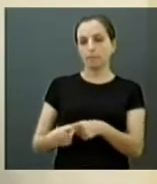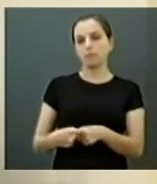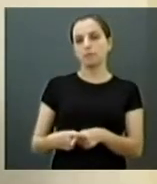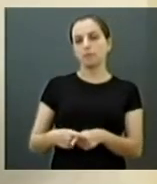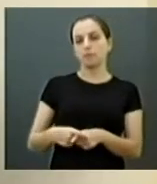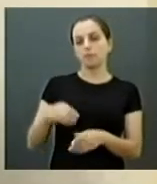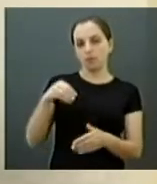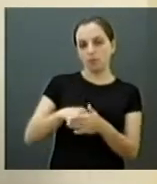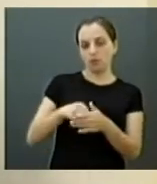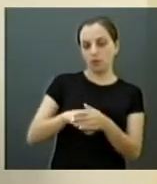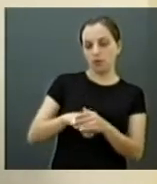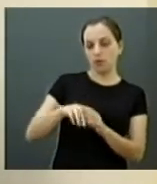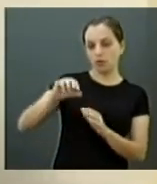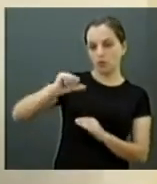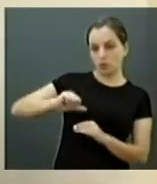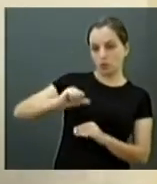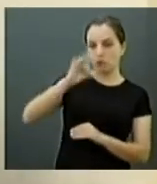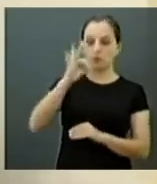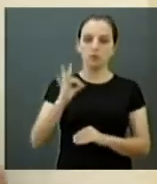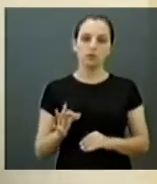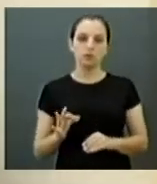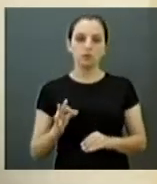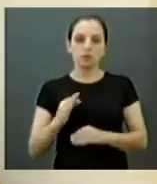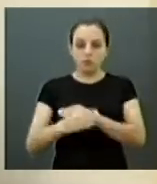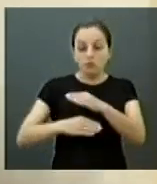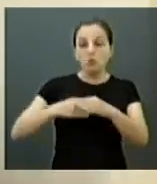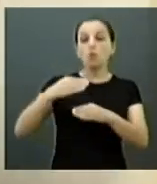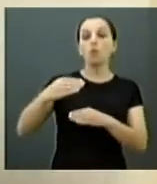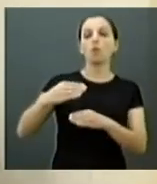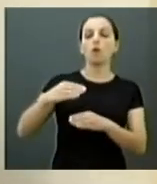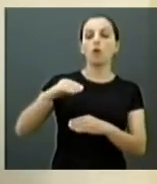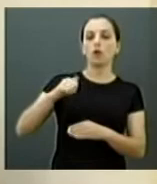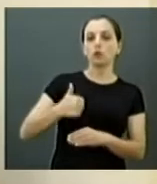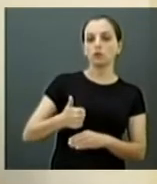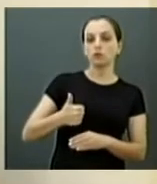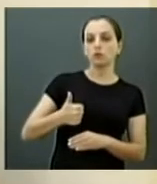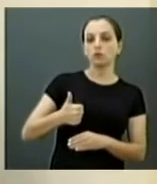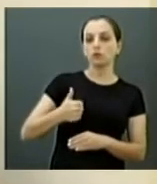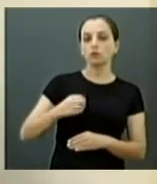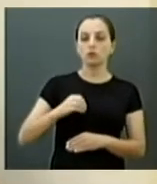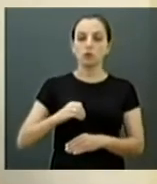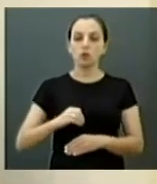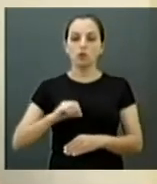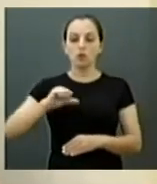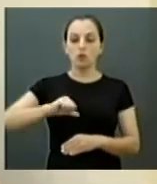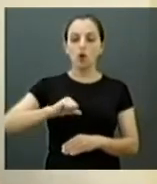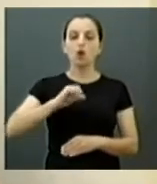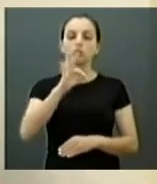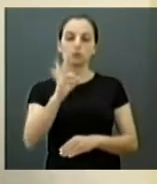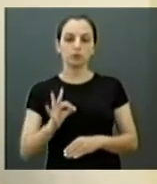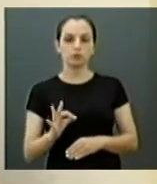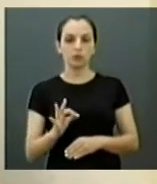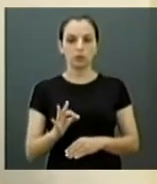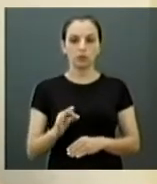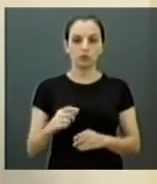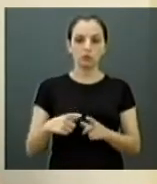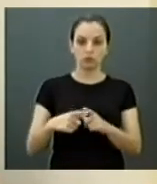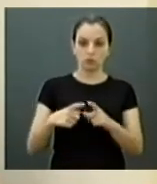Vai ser uma recuperação salarial de quase dez por cento. Nove por cento e pouco. No ticket, então, muito maior.